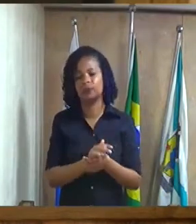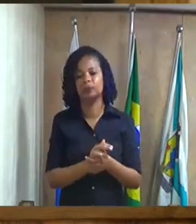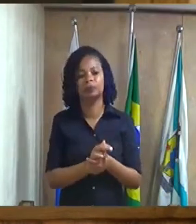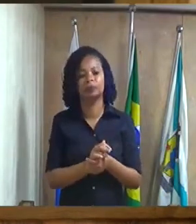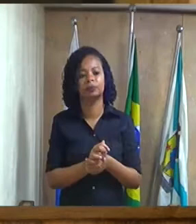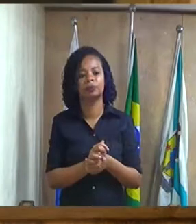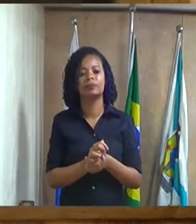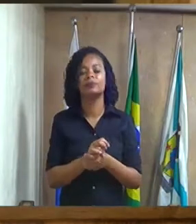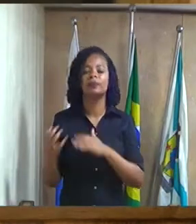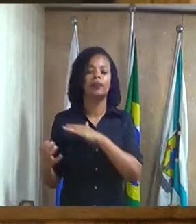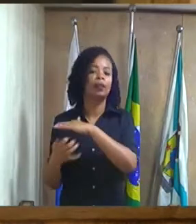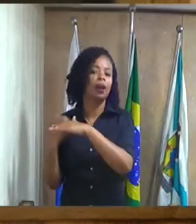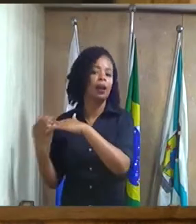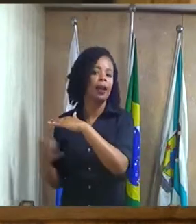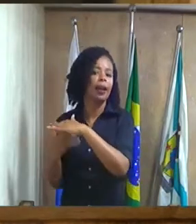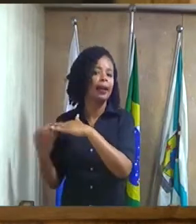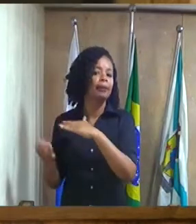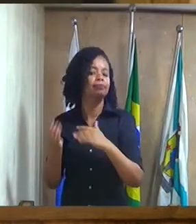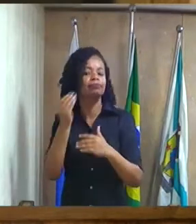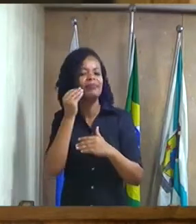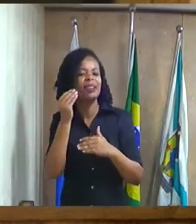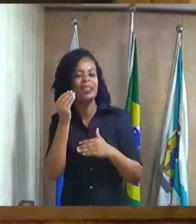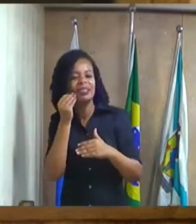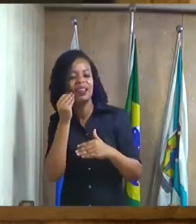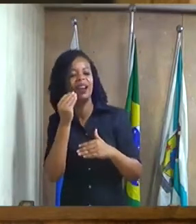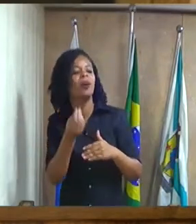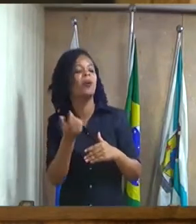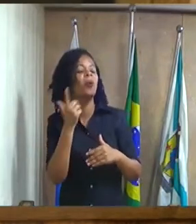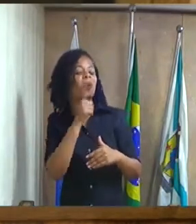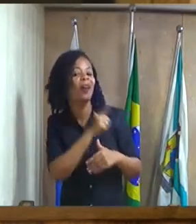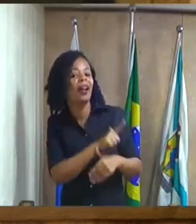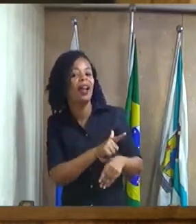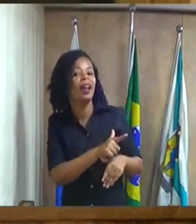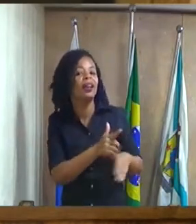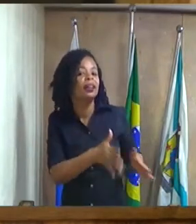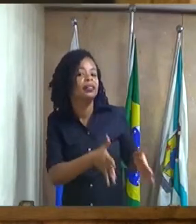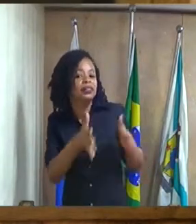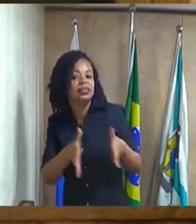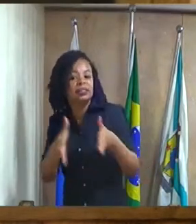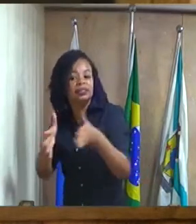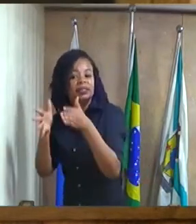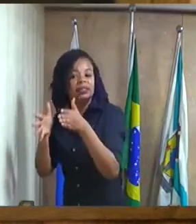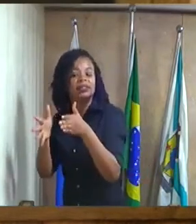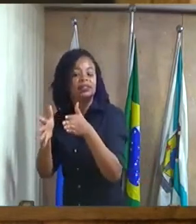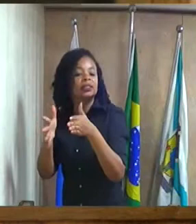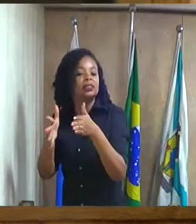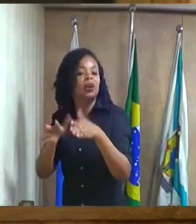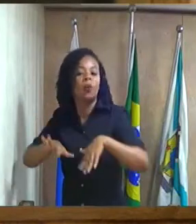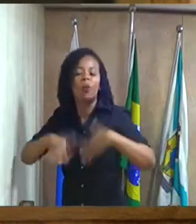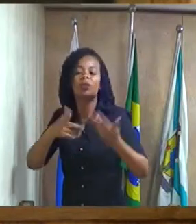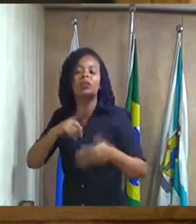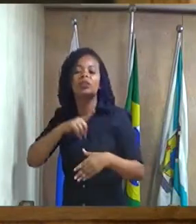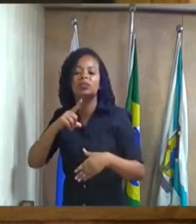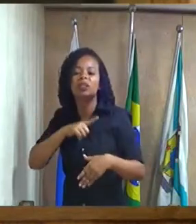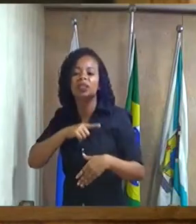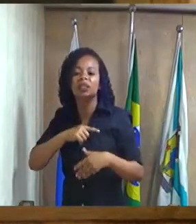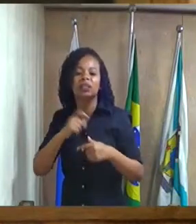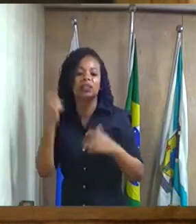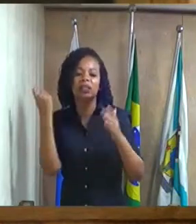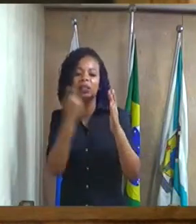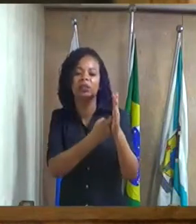as empresas que estão querendo fazer loteamento então quando há uma denúncia de um escritório paralelo